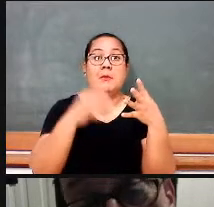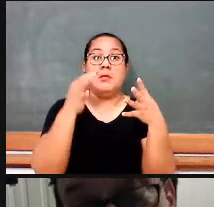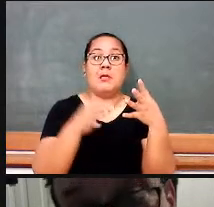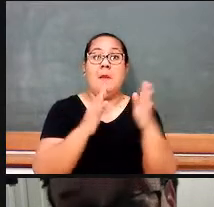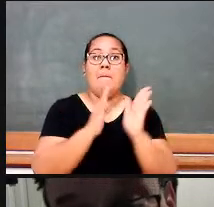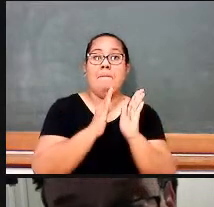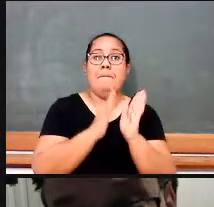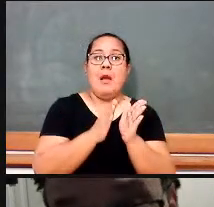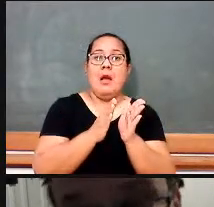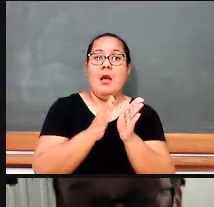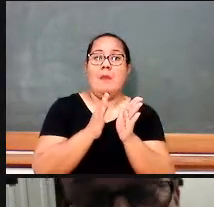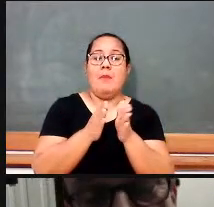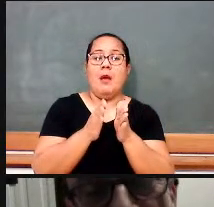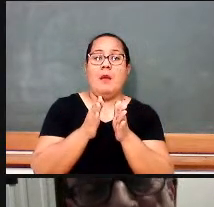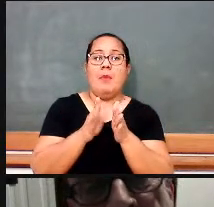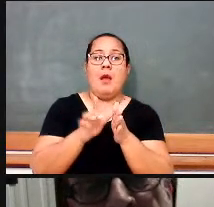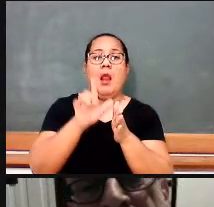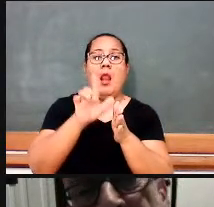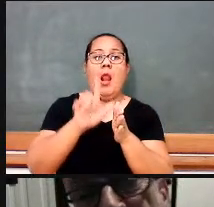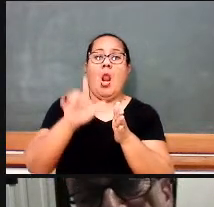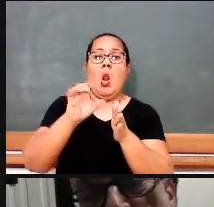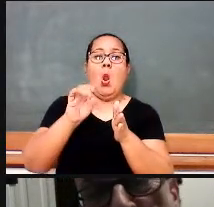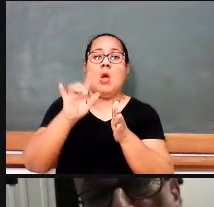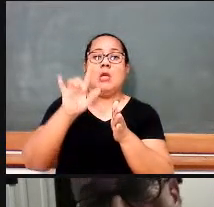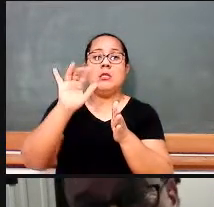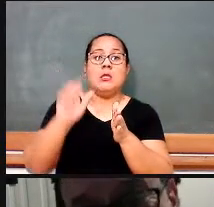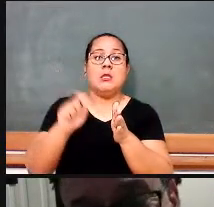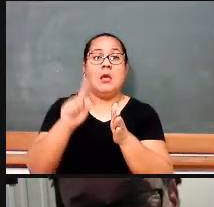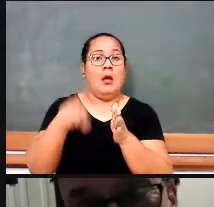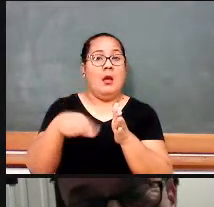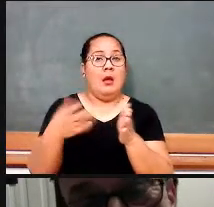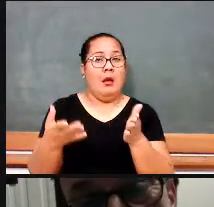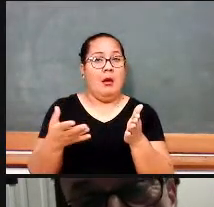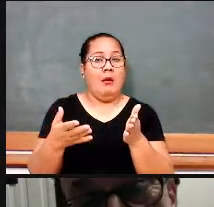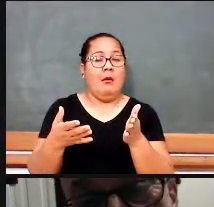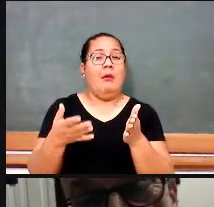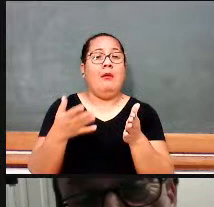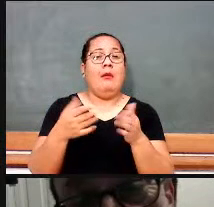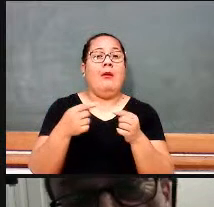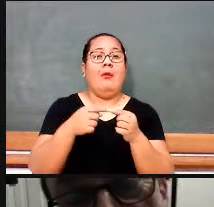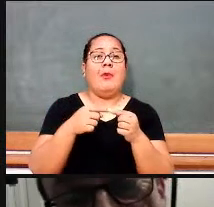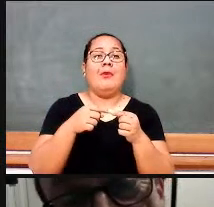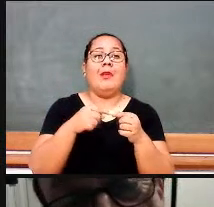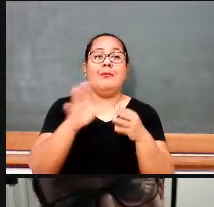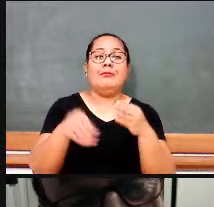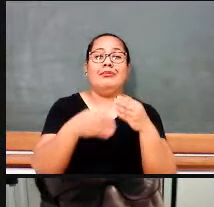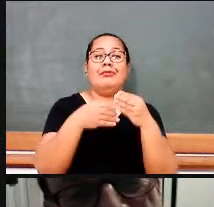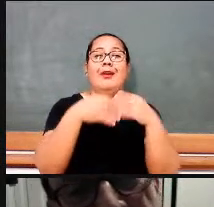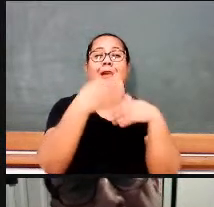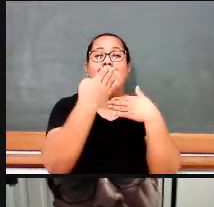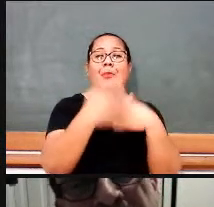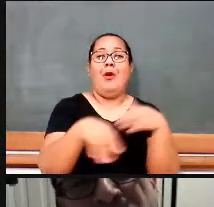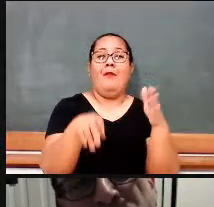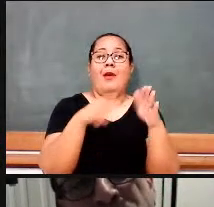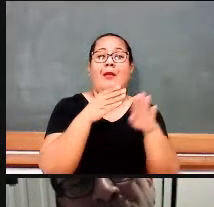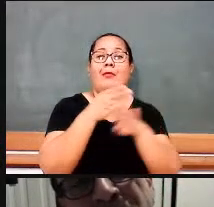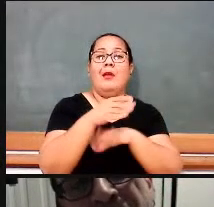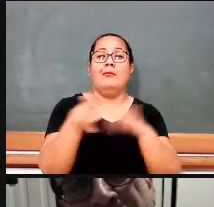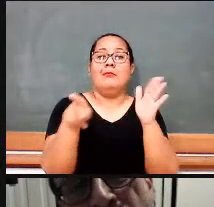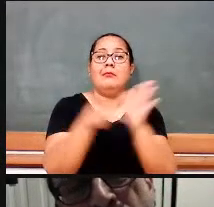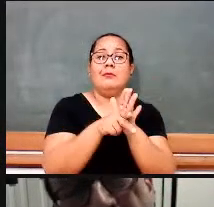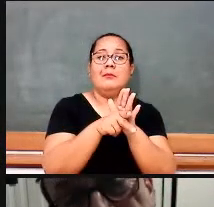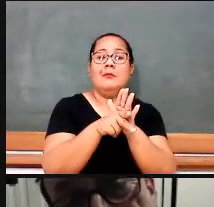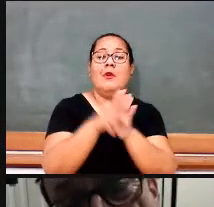Então, geometria entra aí como um exame vestibular para o curso de Direito, recém-criado,